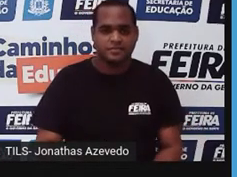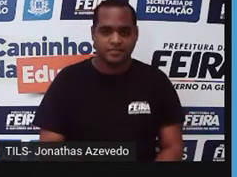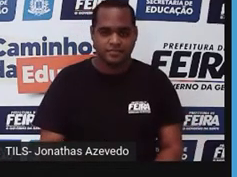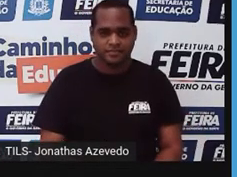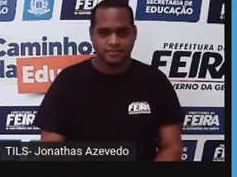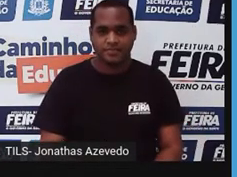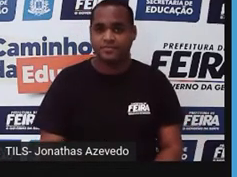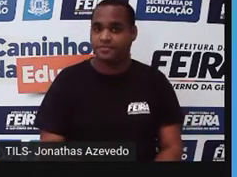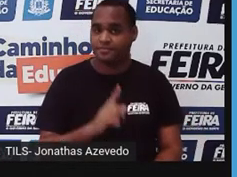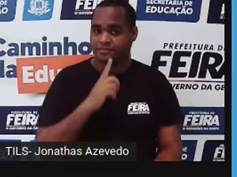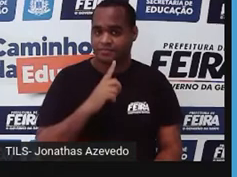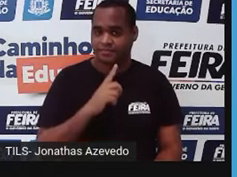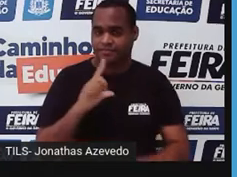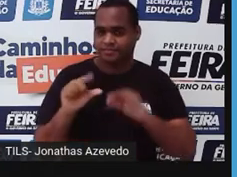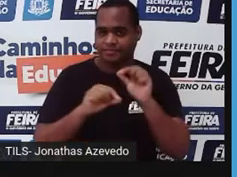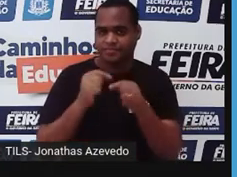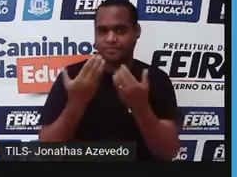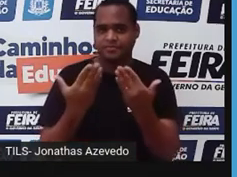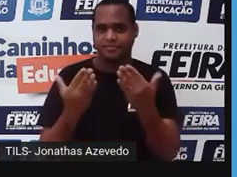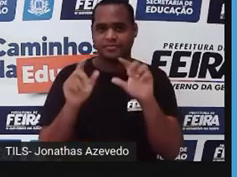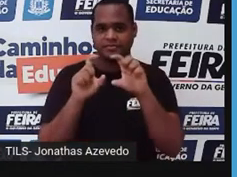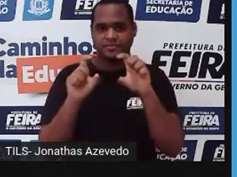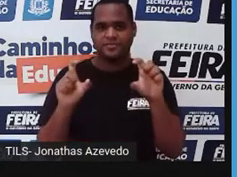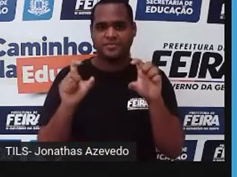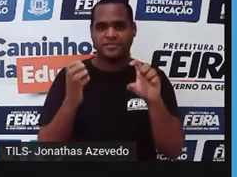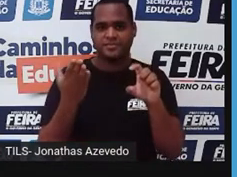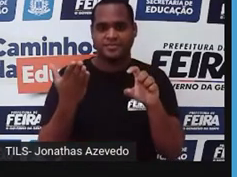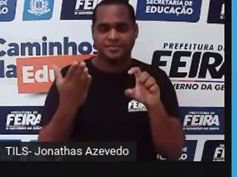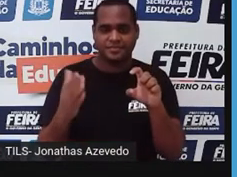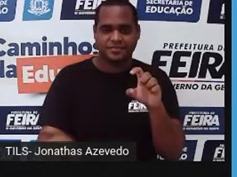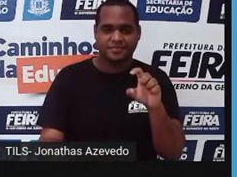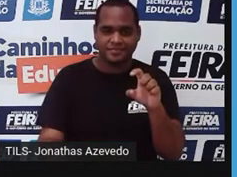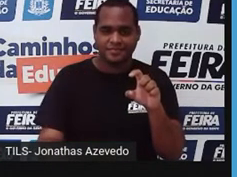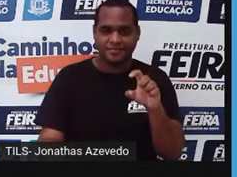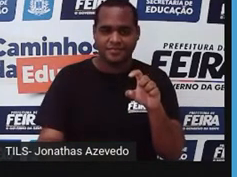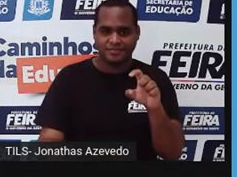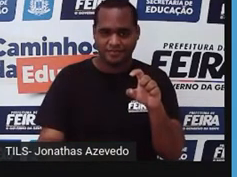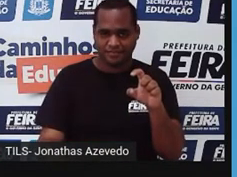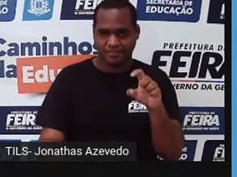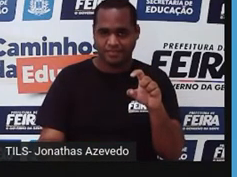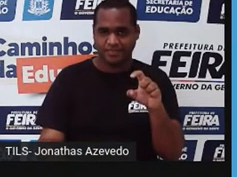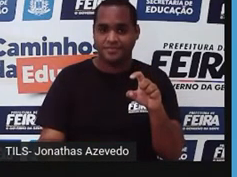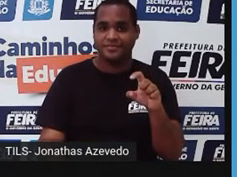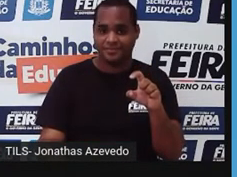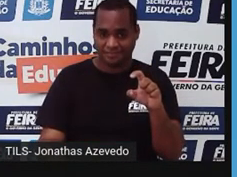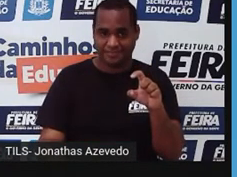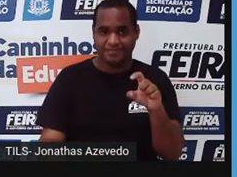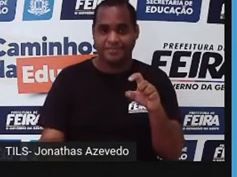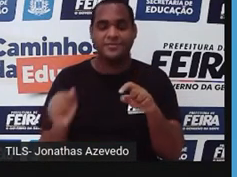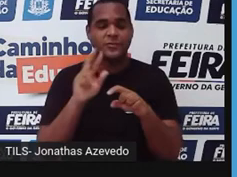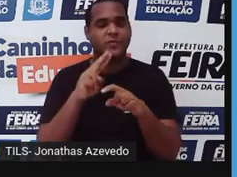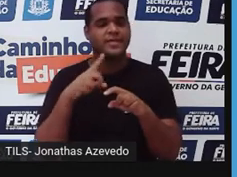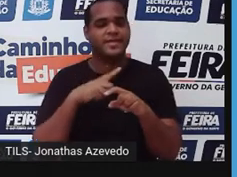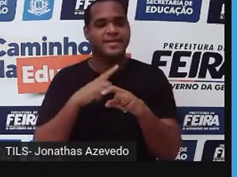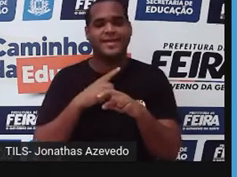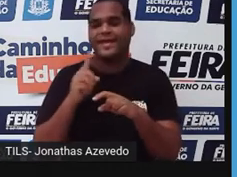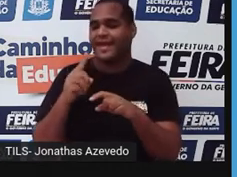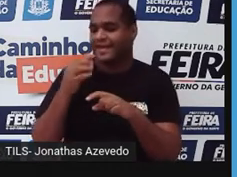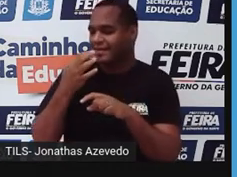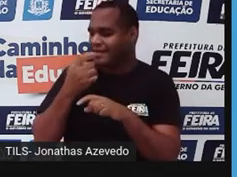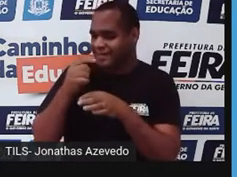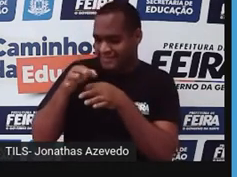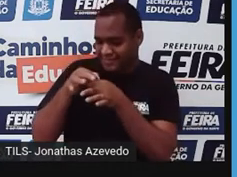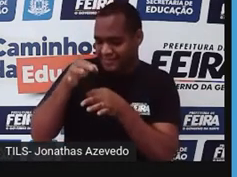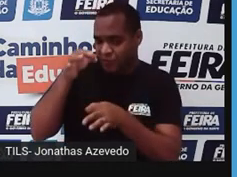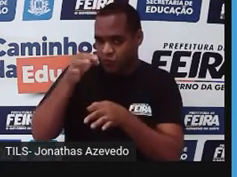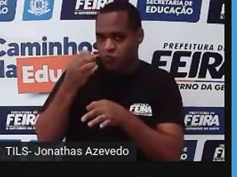Agora a gente vai falar sobre os artrópodes. Os artrópodes, que também são invertebrados, recebem